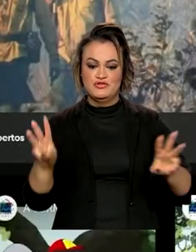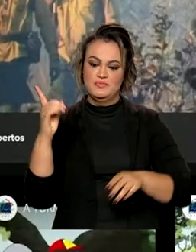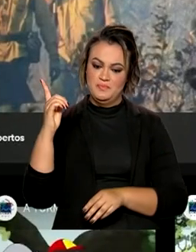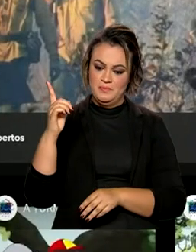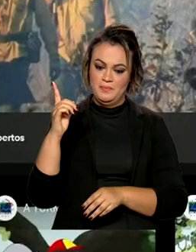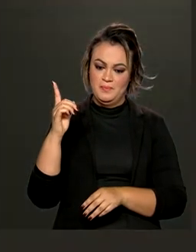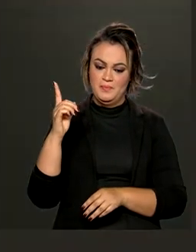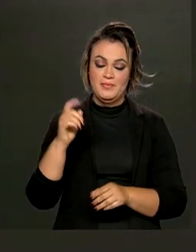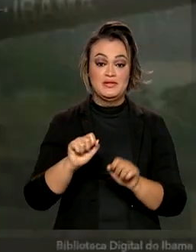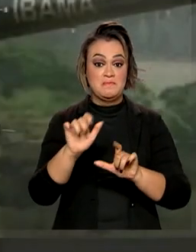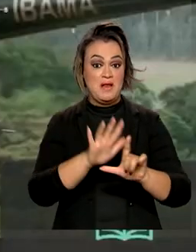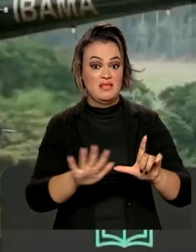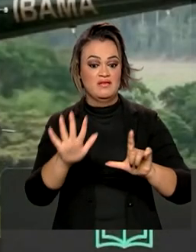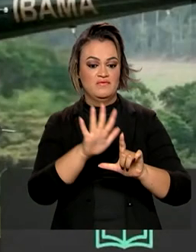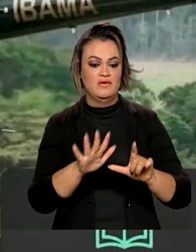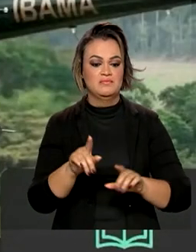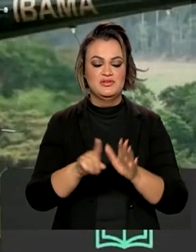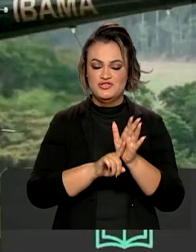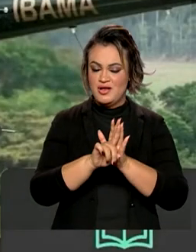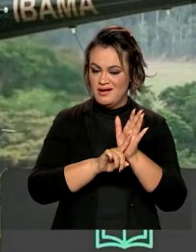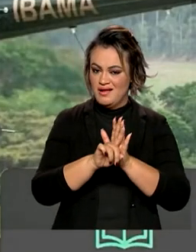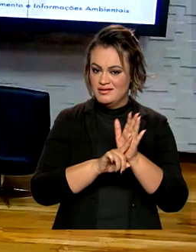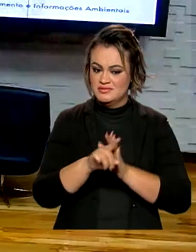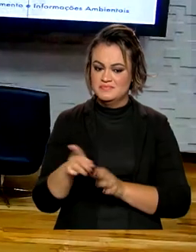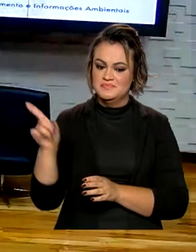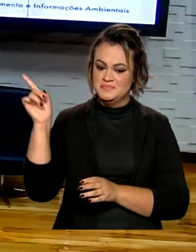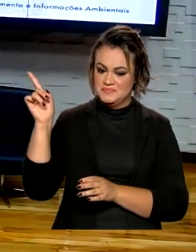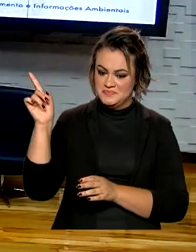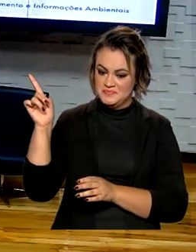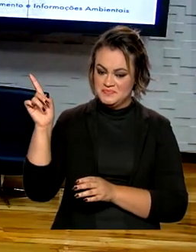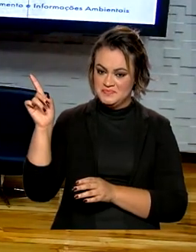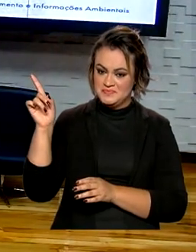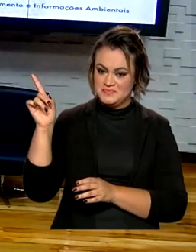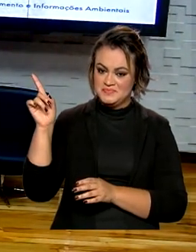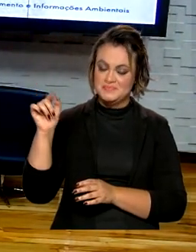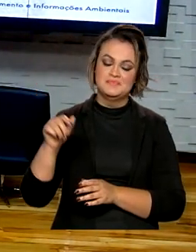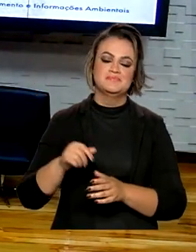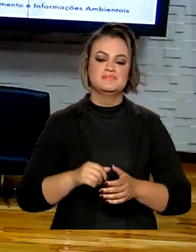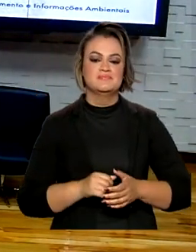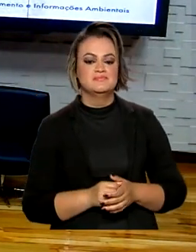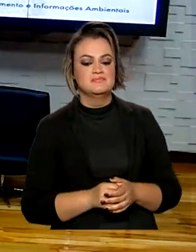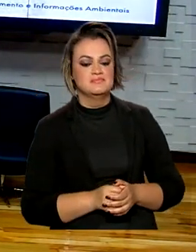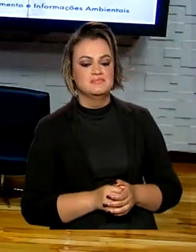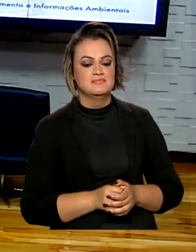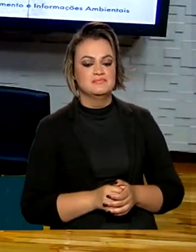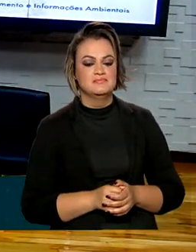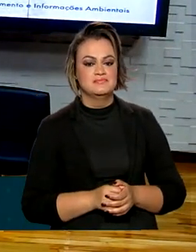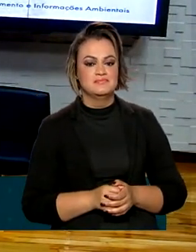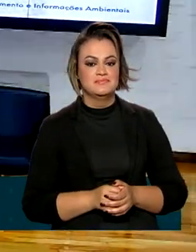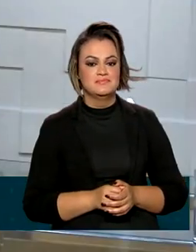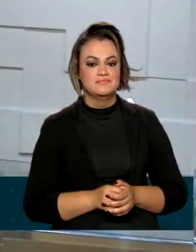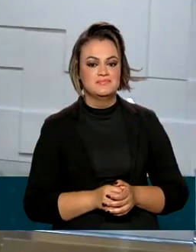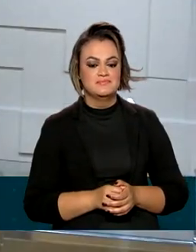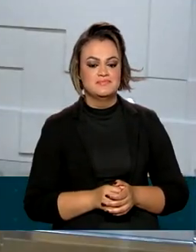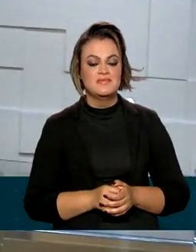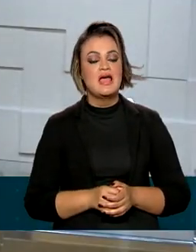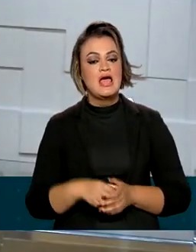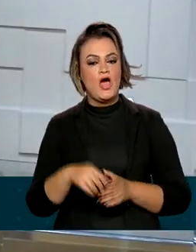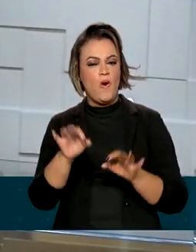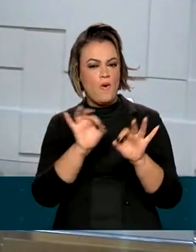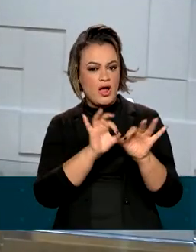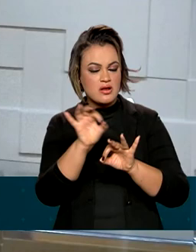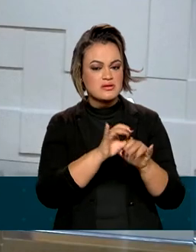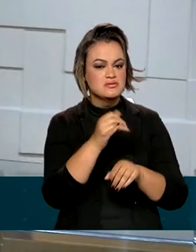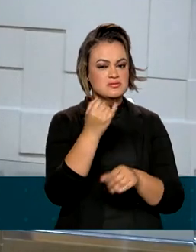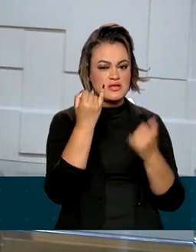local, a Plataforma de Análise e Monitoramento Geoespacial da Informação Ambiental, PANGIA. Organiza os